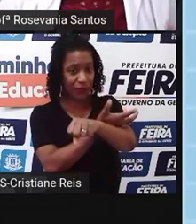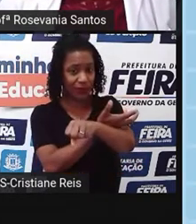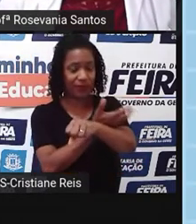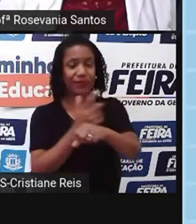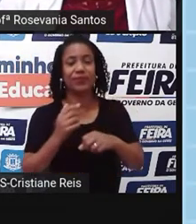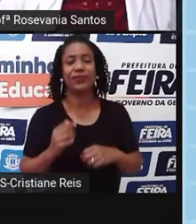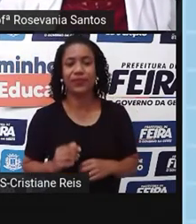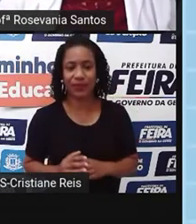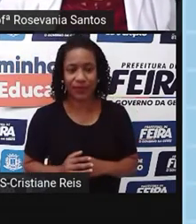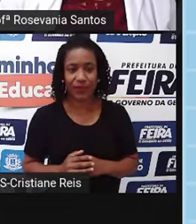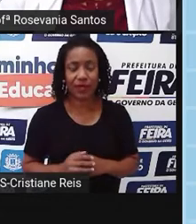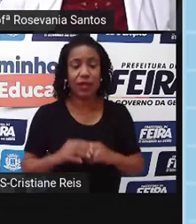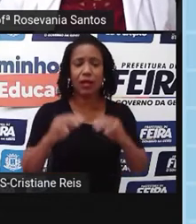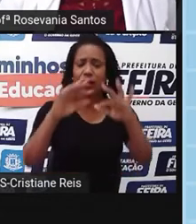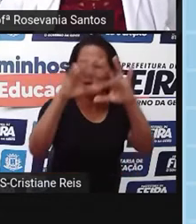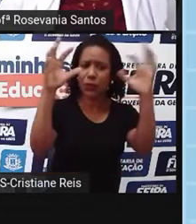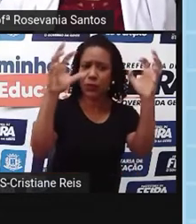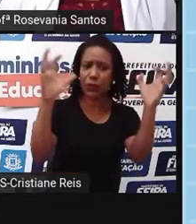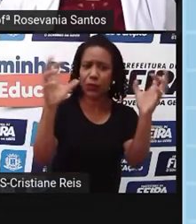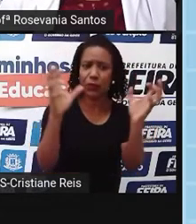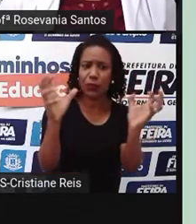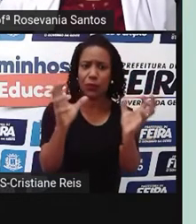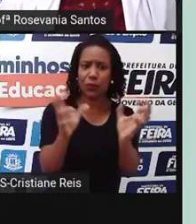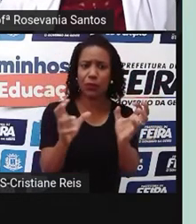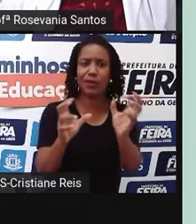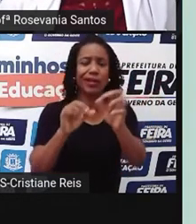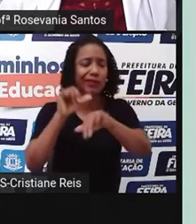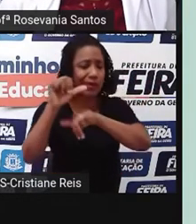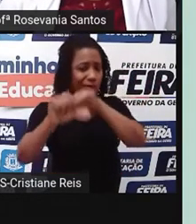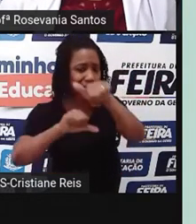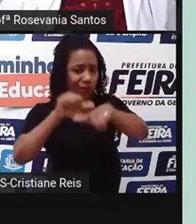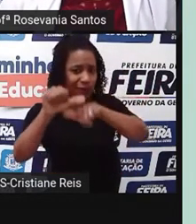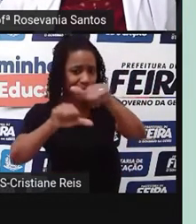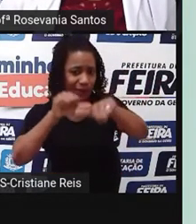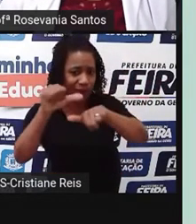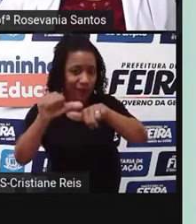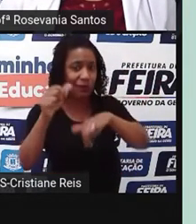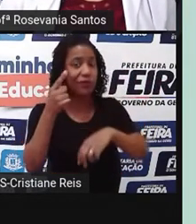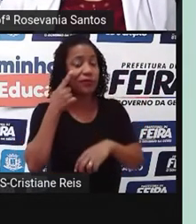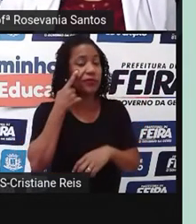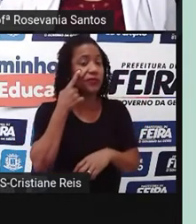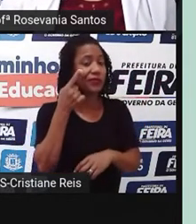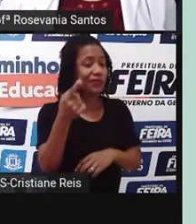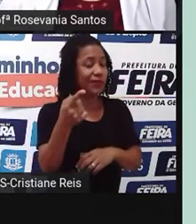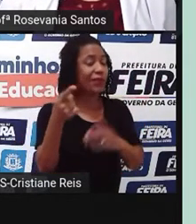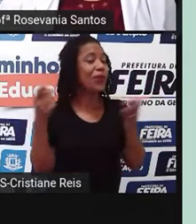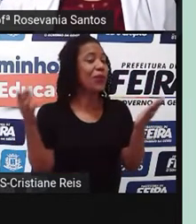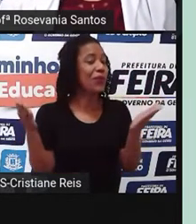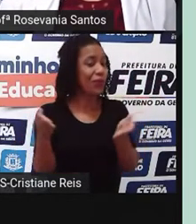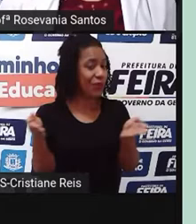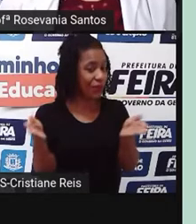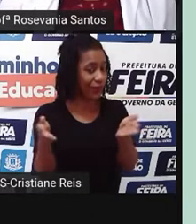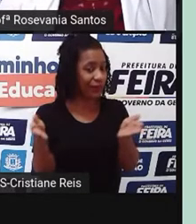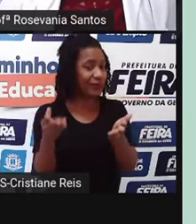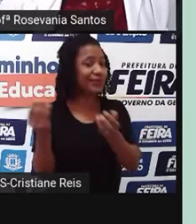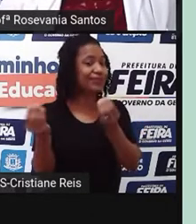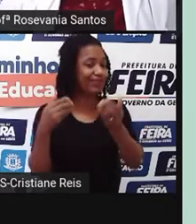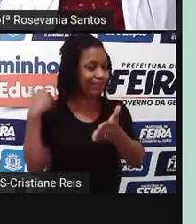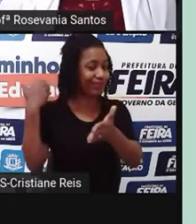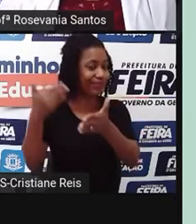essa cobertura vegetal, como eu falei pra vocês, ela vem sendo alterada, né? Ao longo do tempo. Olha o mapa da vegetação atual.